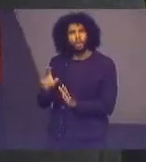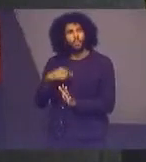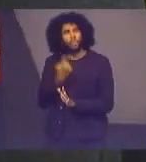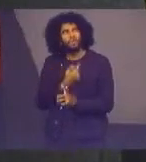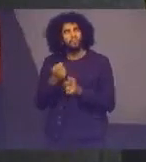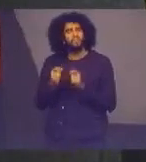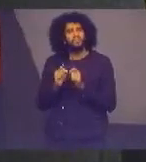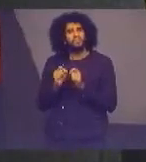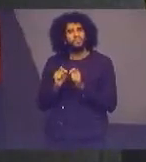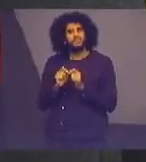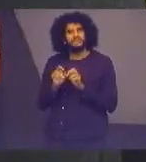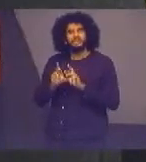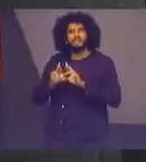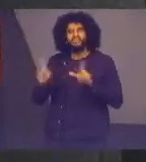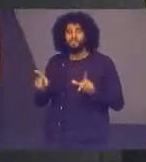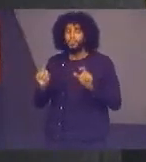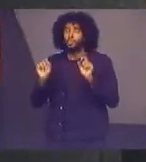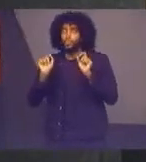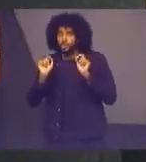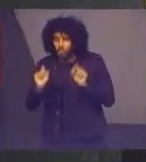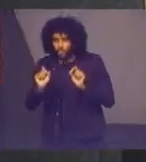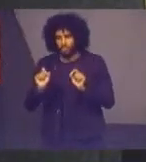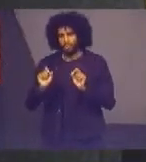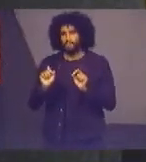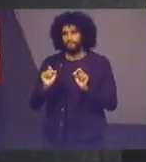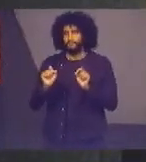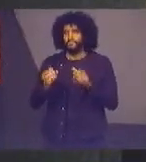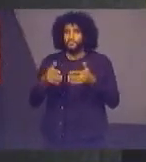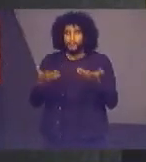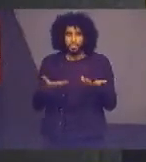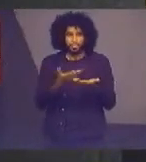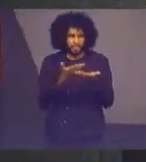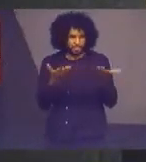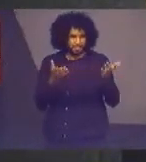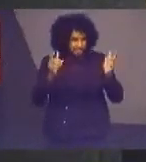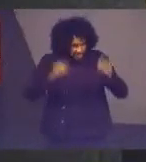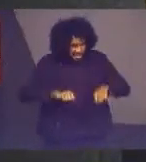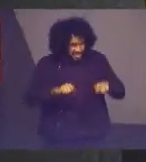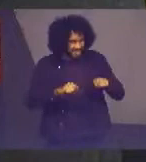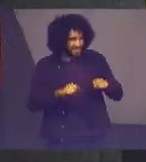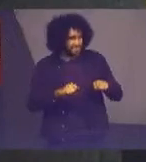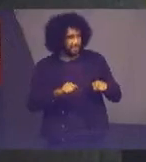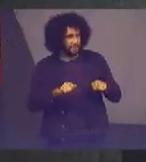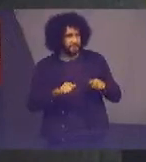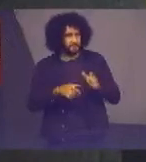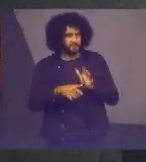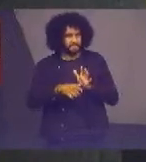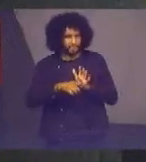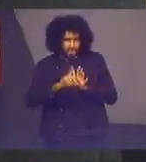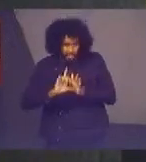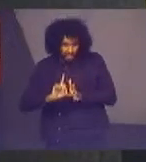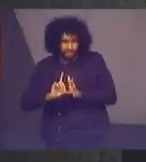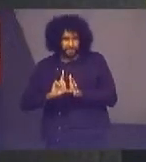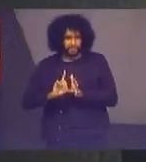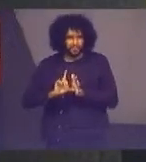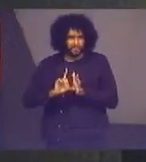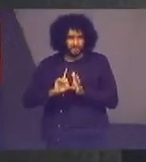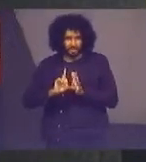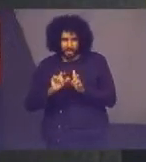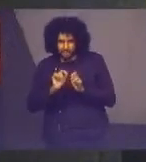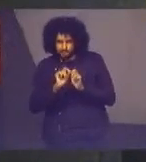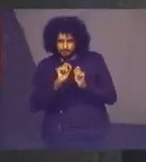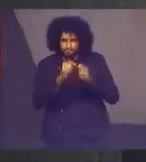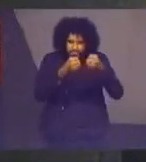E é fazer a diferença. Então, se os senhores me permitirem, antes de pontuar